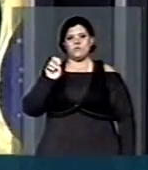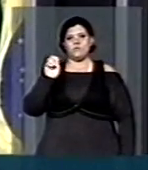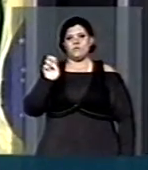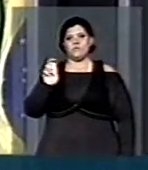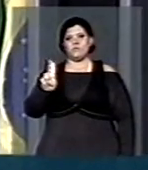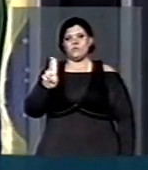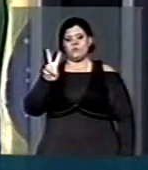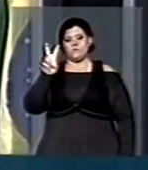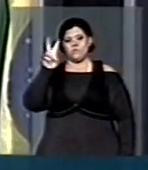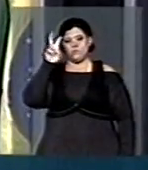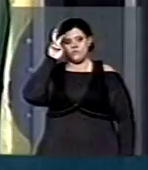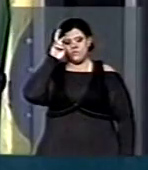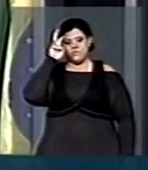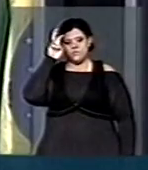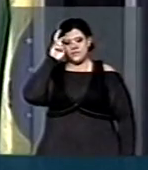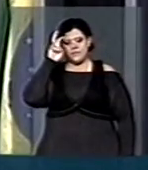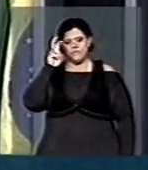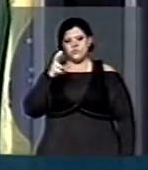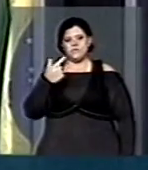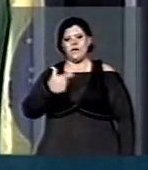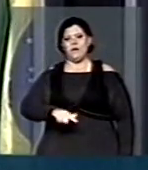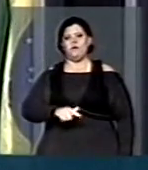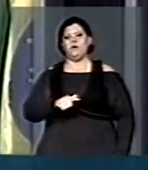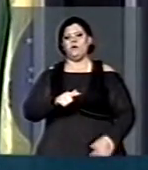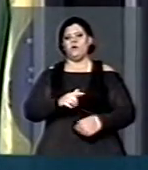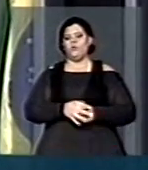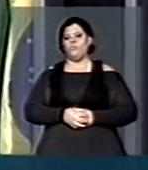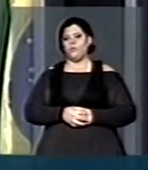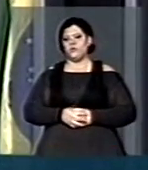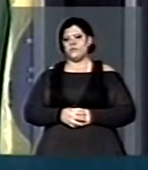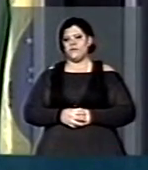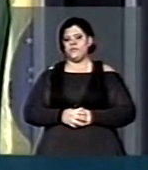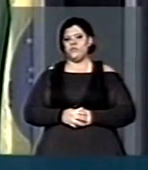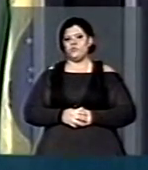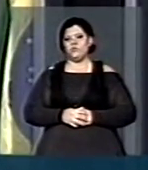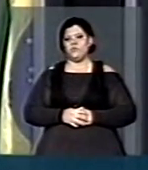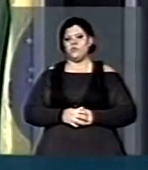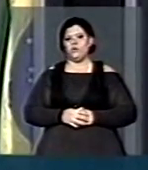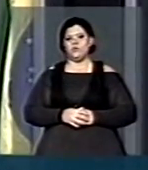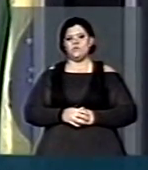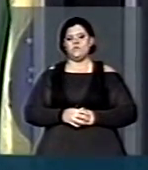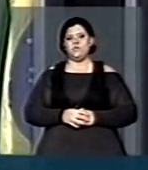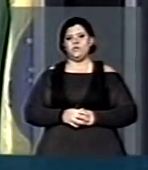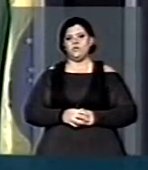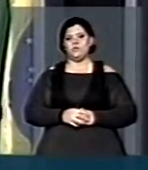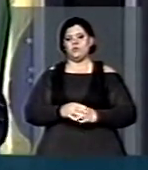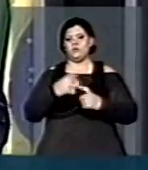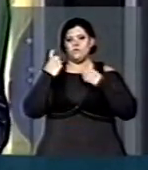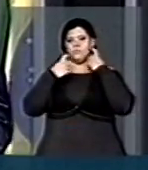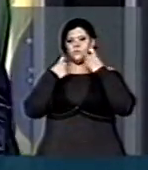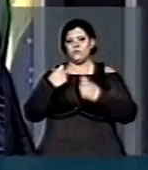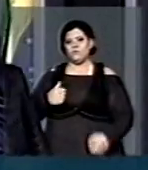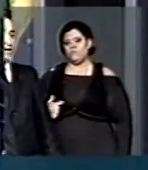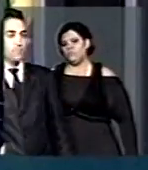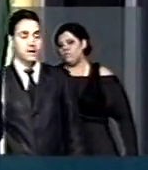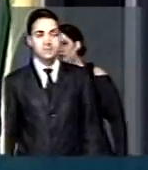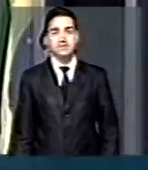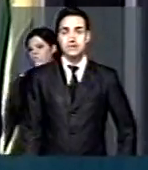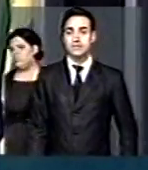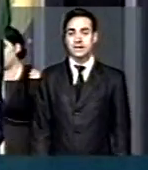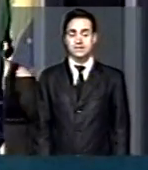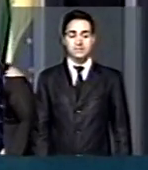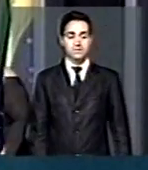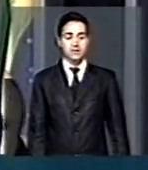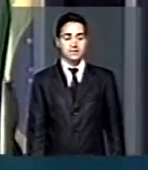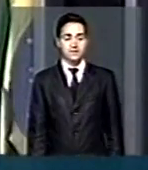é mais uma vez para demonstrar minha grande preocupação com relação ao rumo